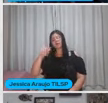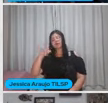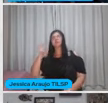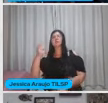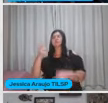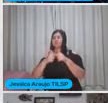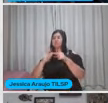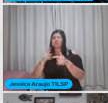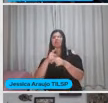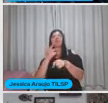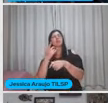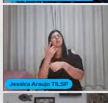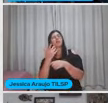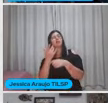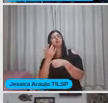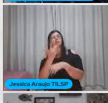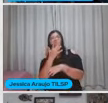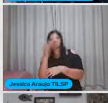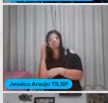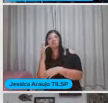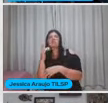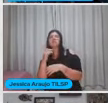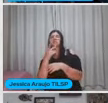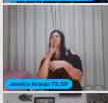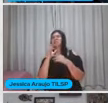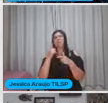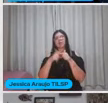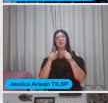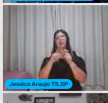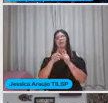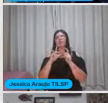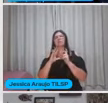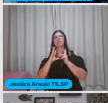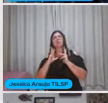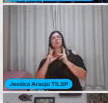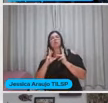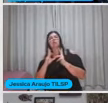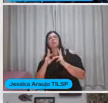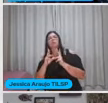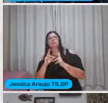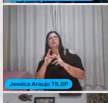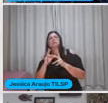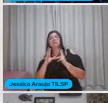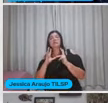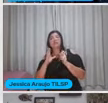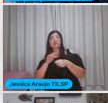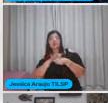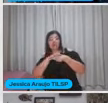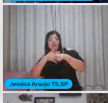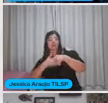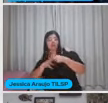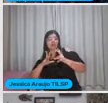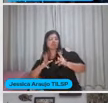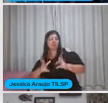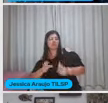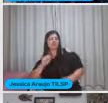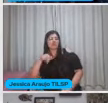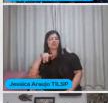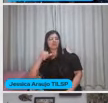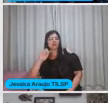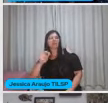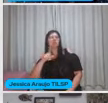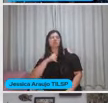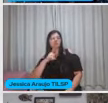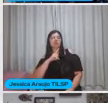precarização Às vezes De saneamento E aí Eu tive quintal Tive uma infância De recursos